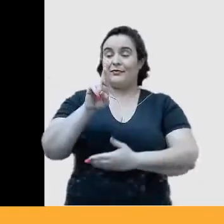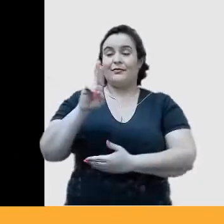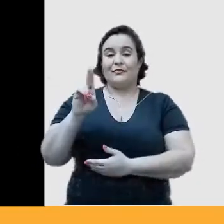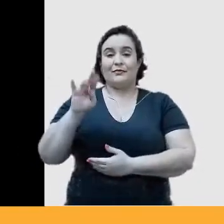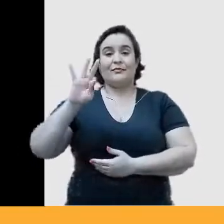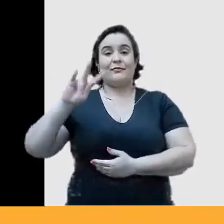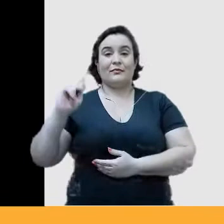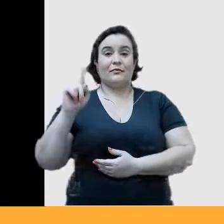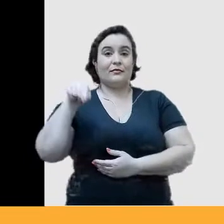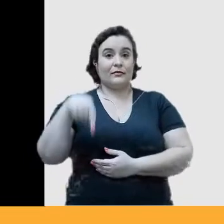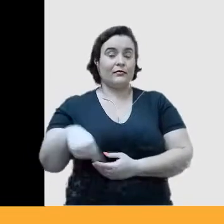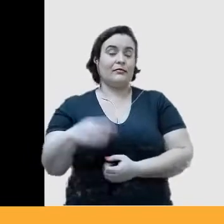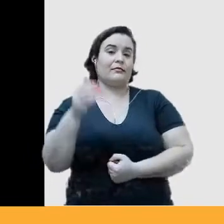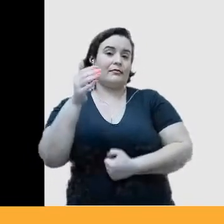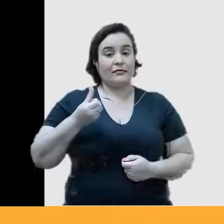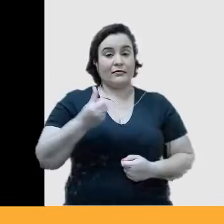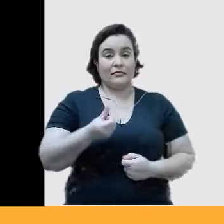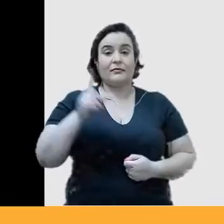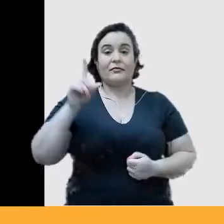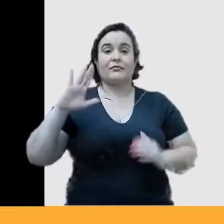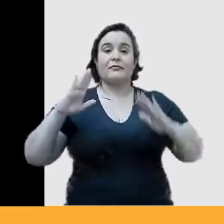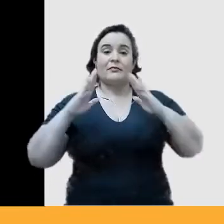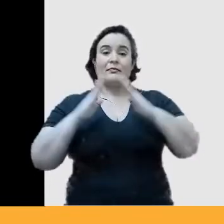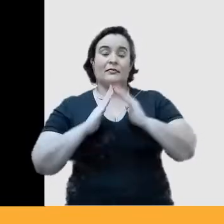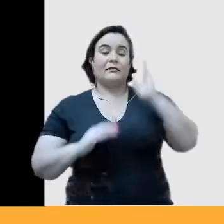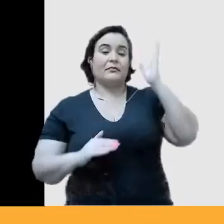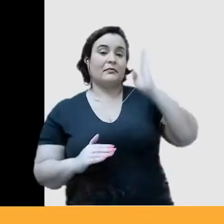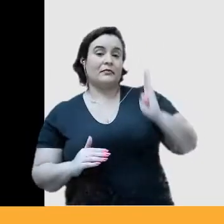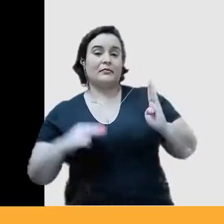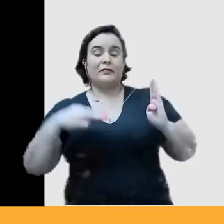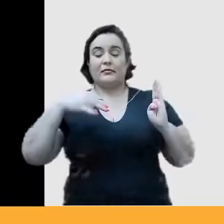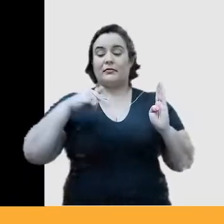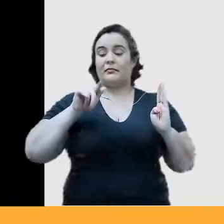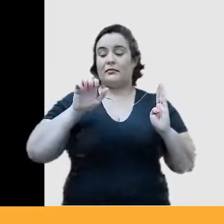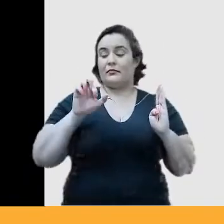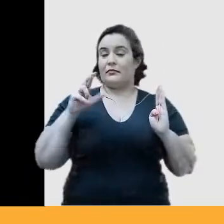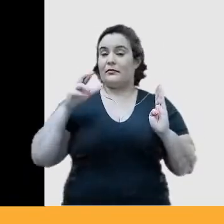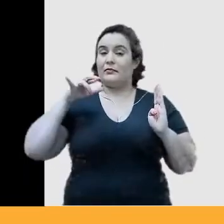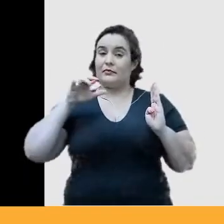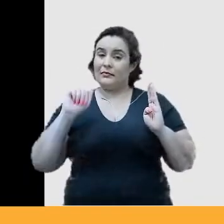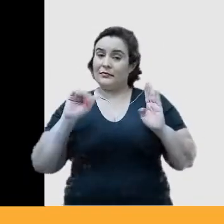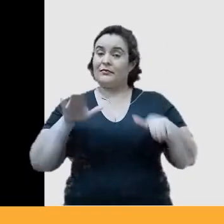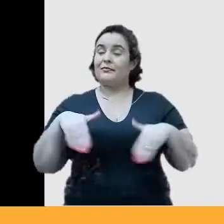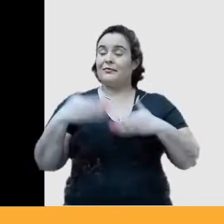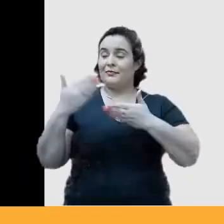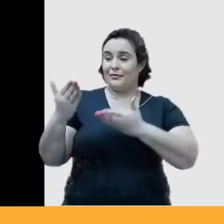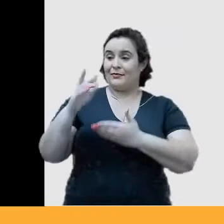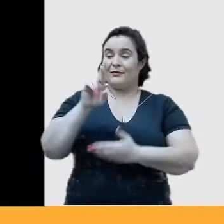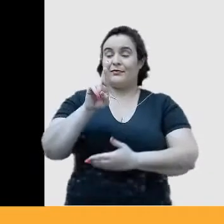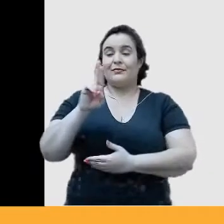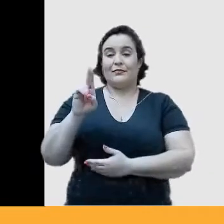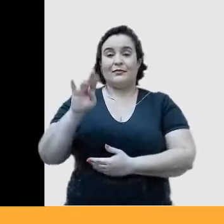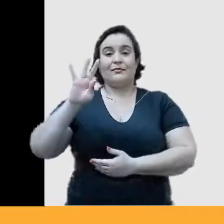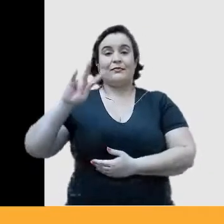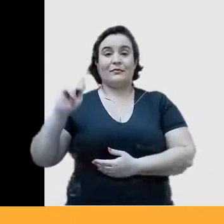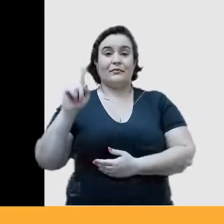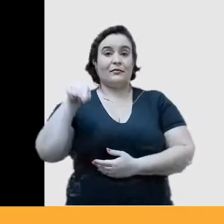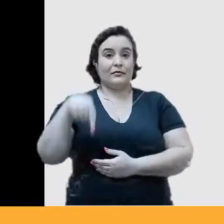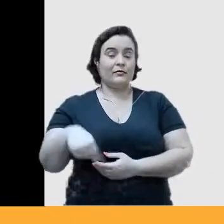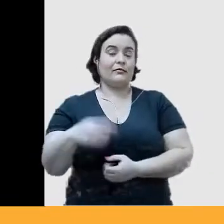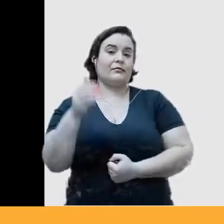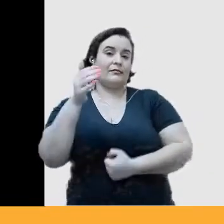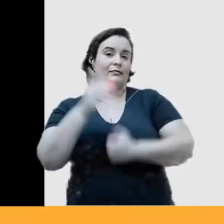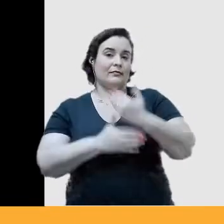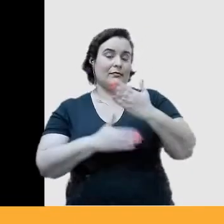6, que é a Casa Brasil Nigéria, onde a RUT é uma das fundadoras